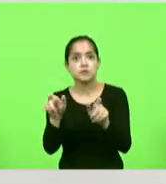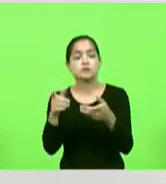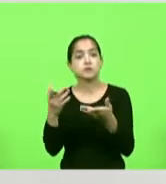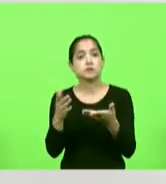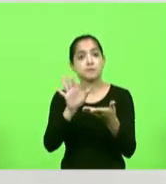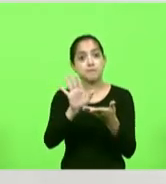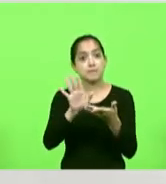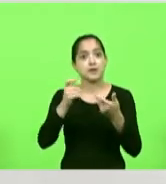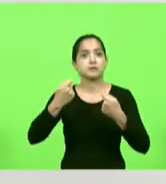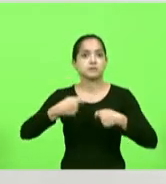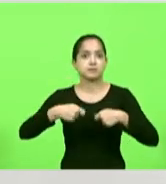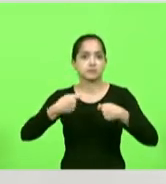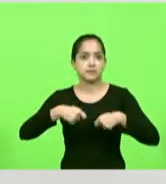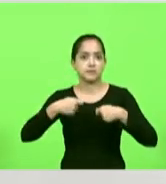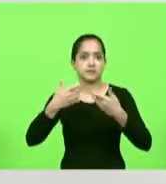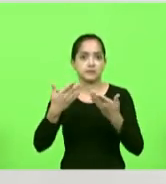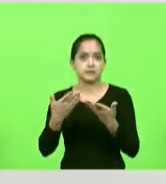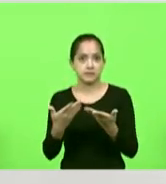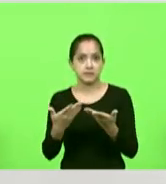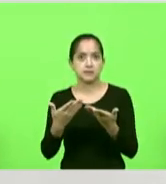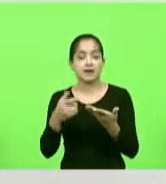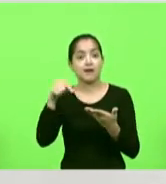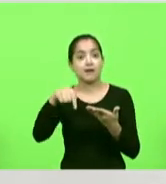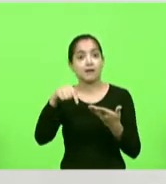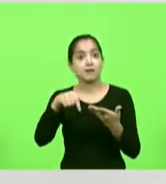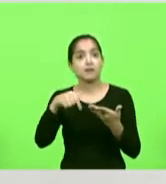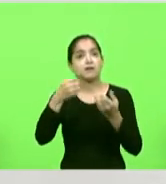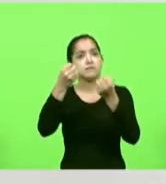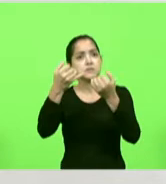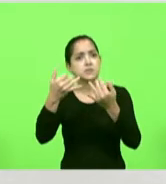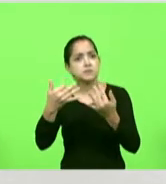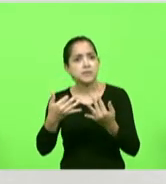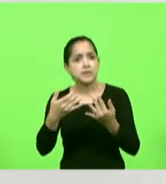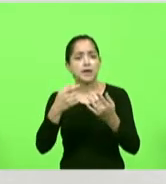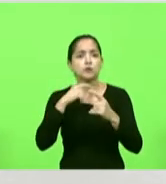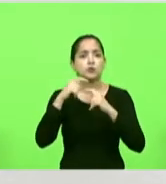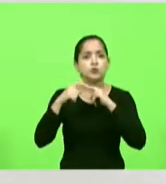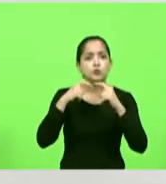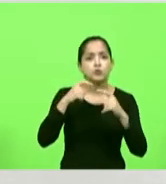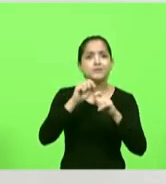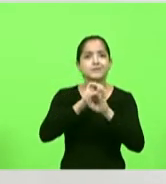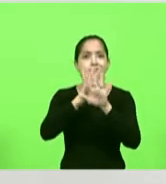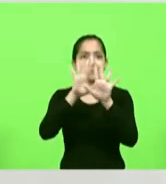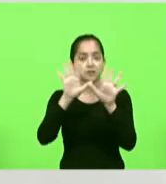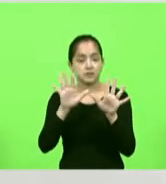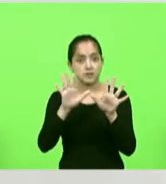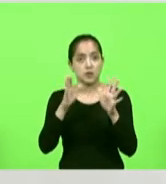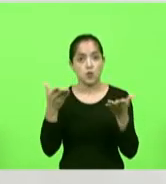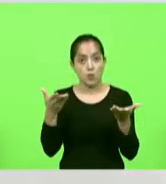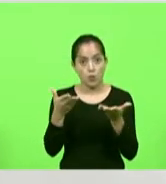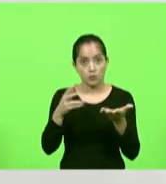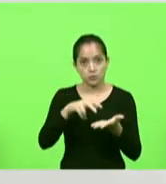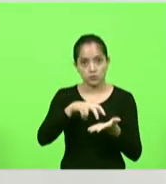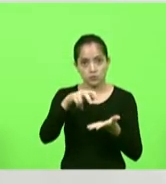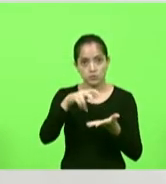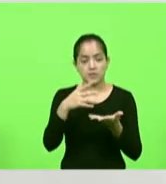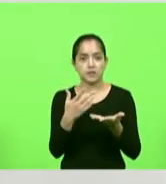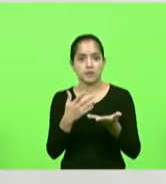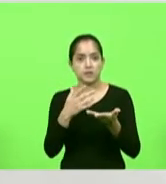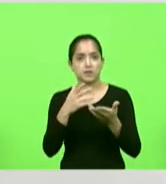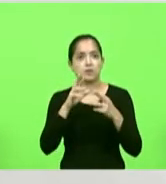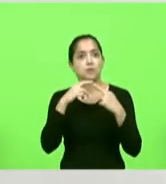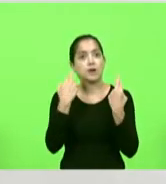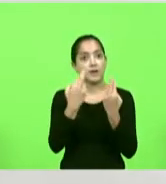precisamos fazer aqui, tirar algumas dúvidas. Hoje tive de manhã uma reunião com a divisão,